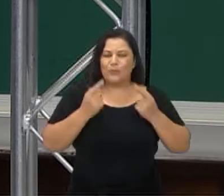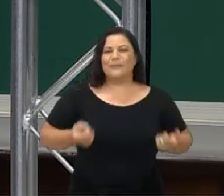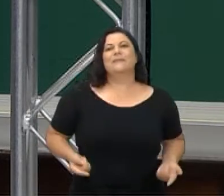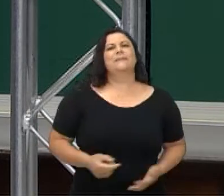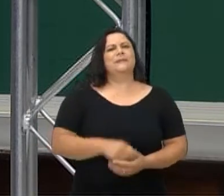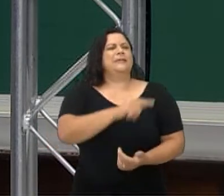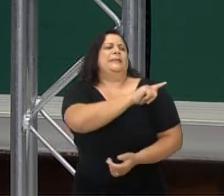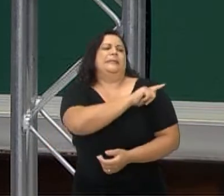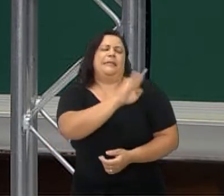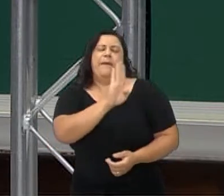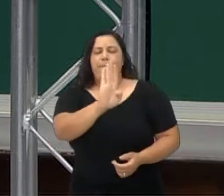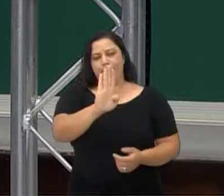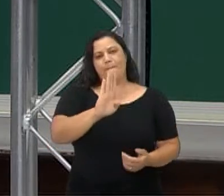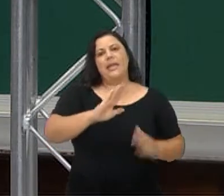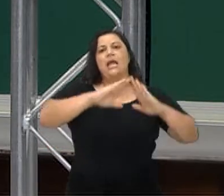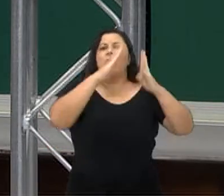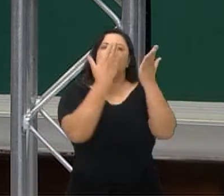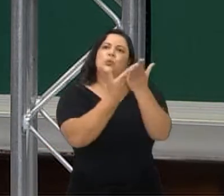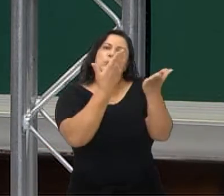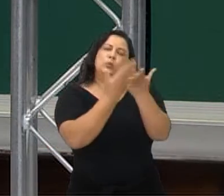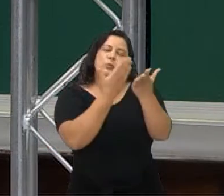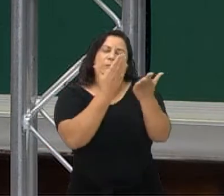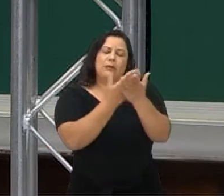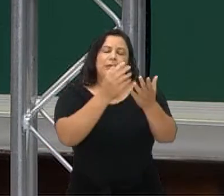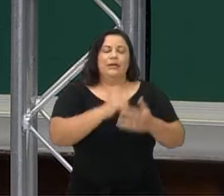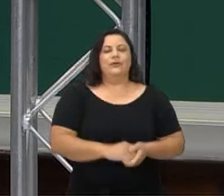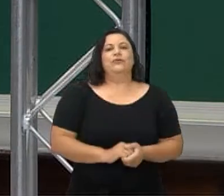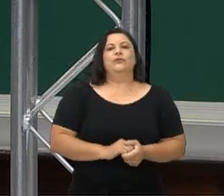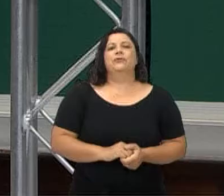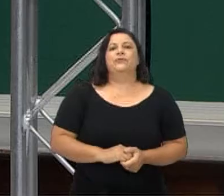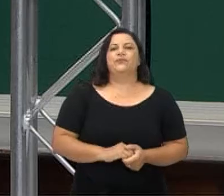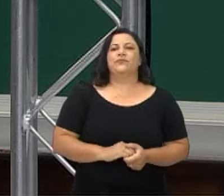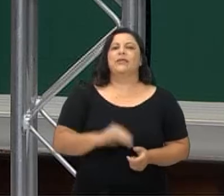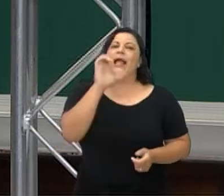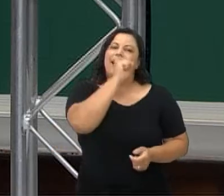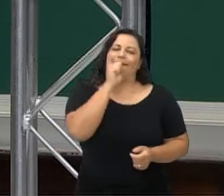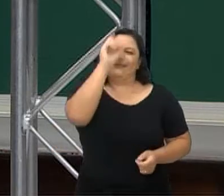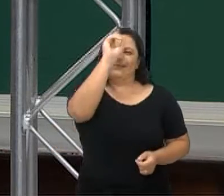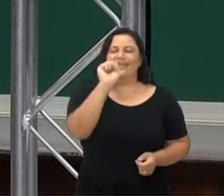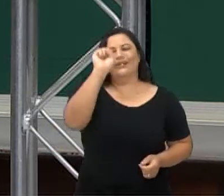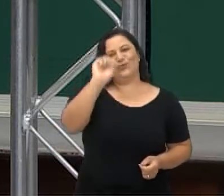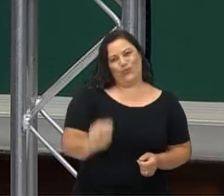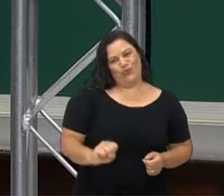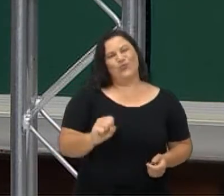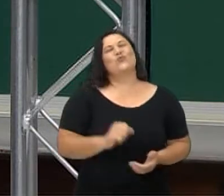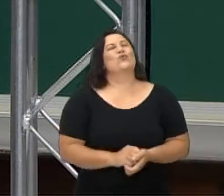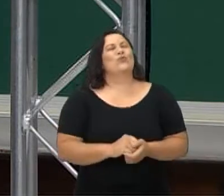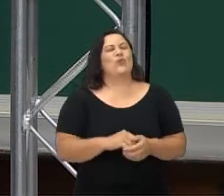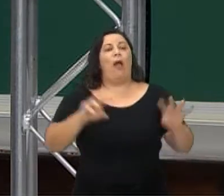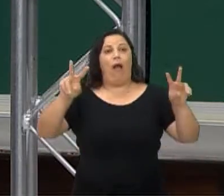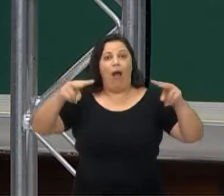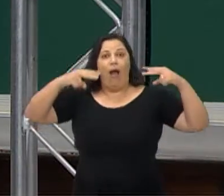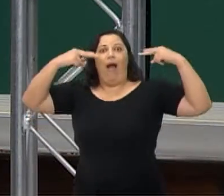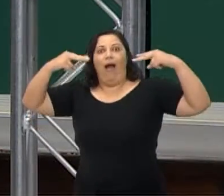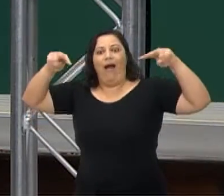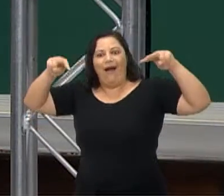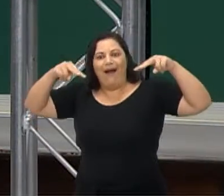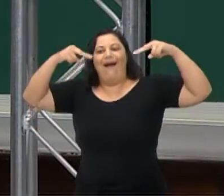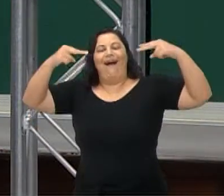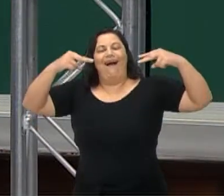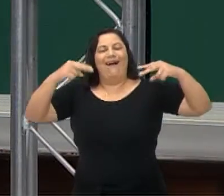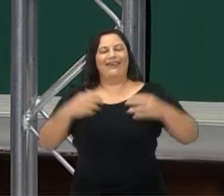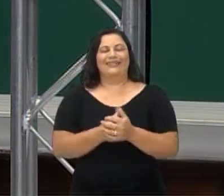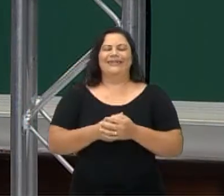sétimo ano B do Colégio Estadual Laranjeiras do Sul. Me nota, por favor. Estamos te notando. Continue